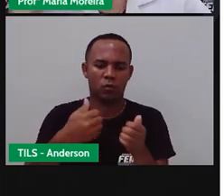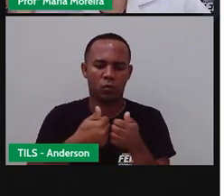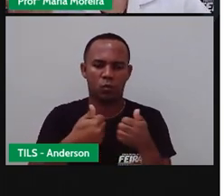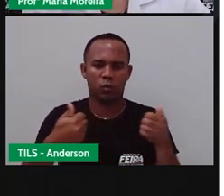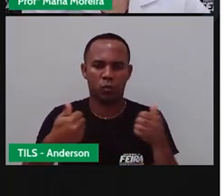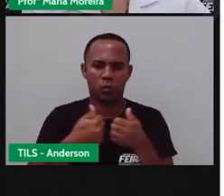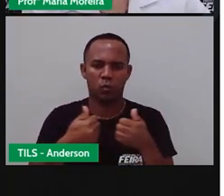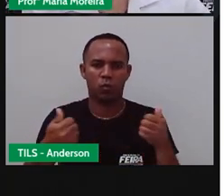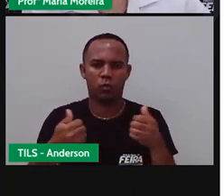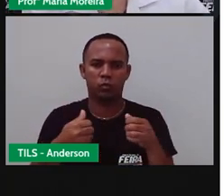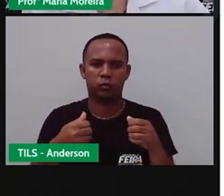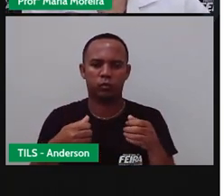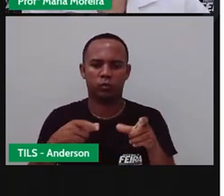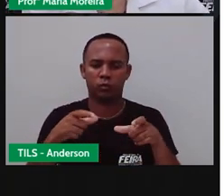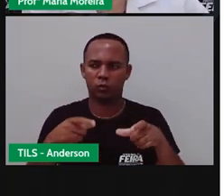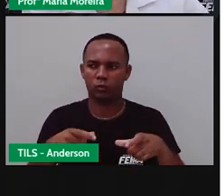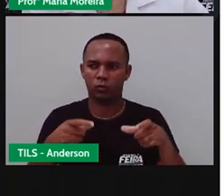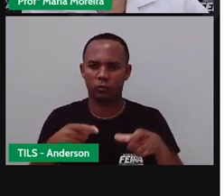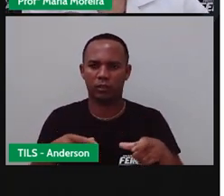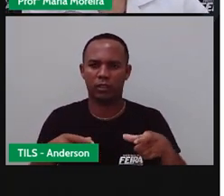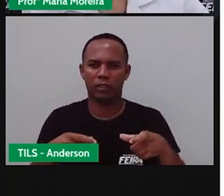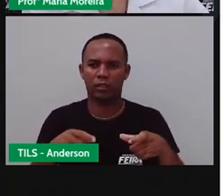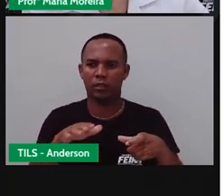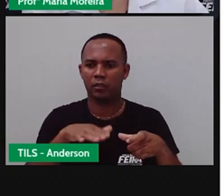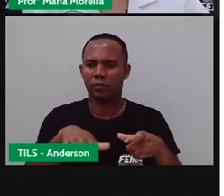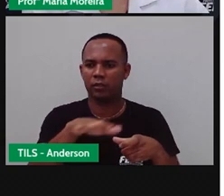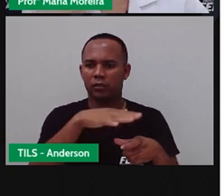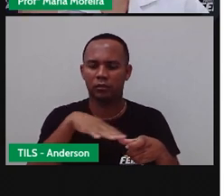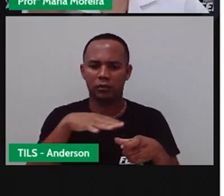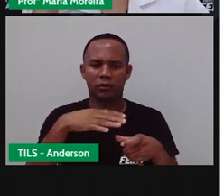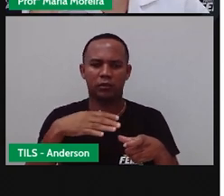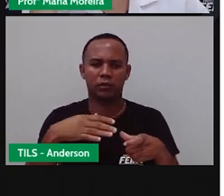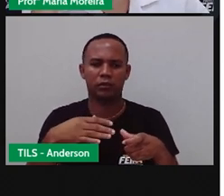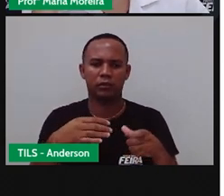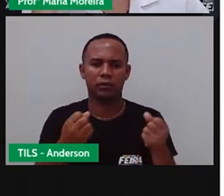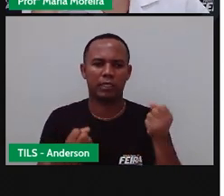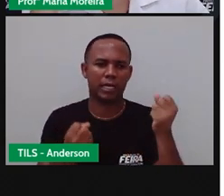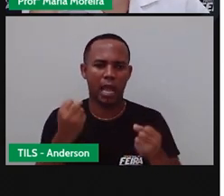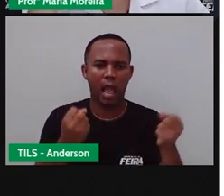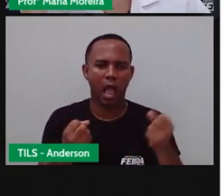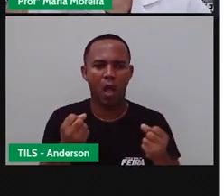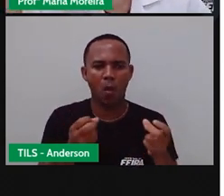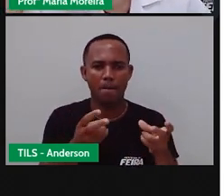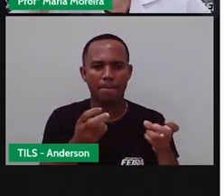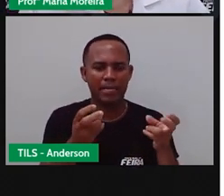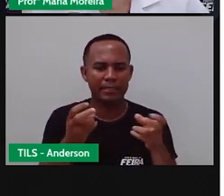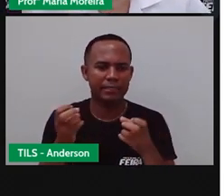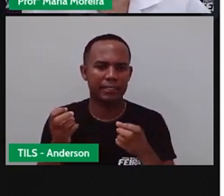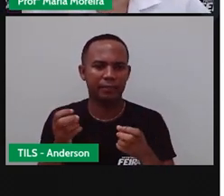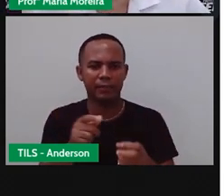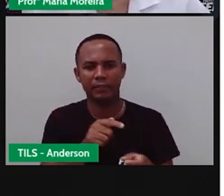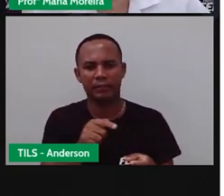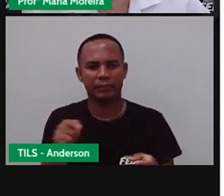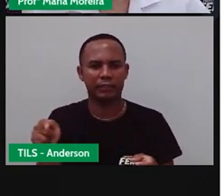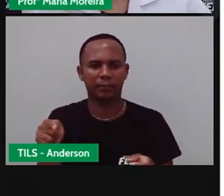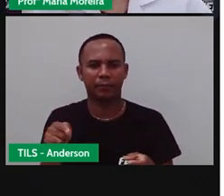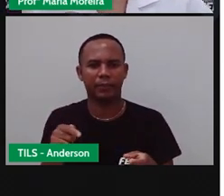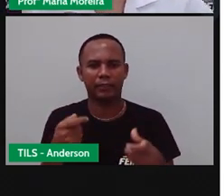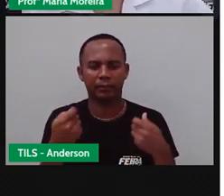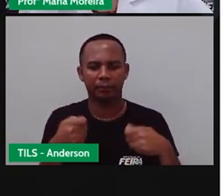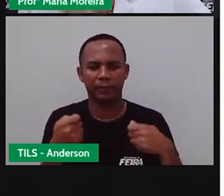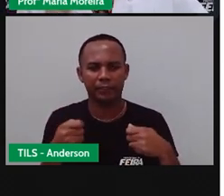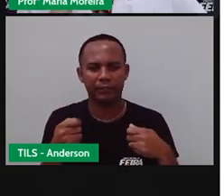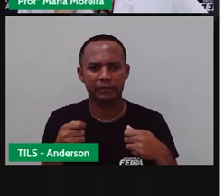que você passa pelo centro da cidade hoje, de carro, de ônibus ou a pé, e daqui a duas semanas você precisa ir lá.